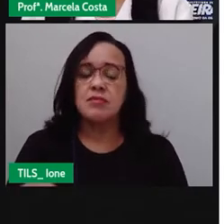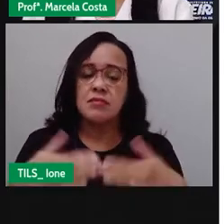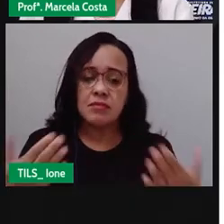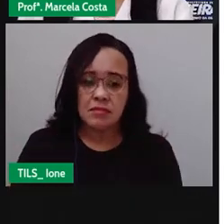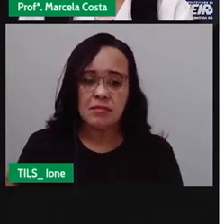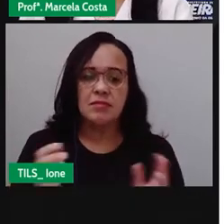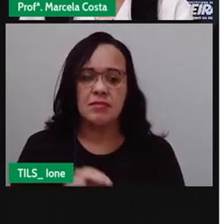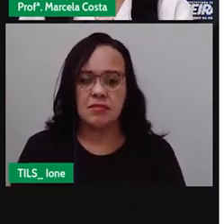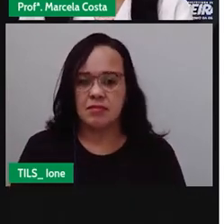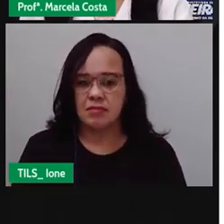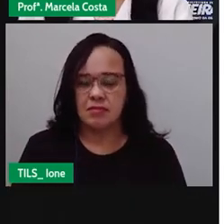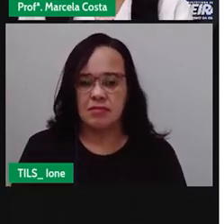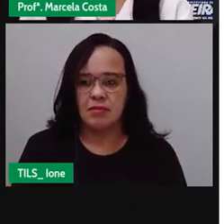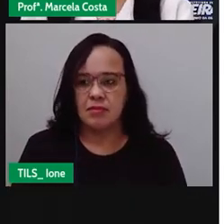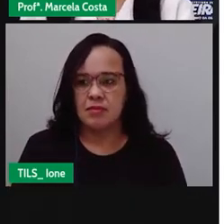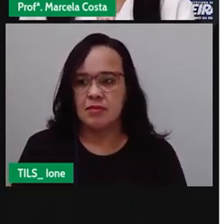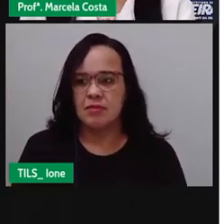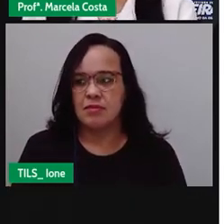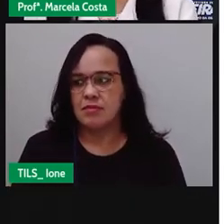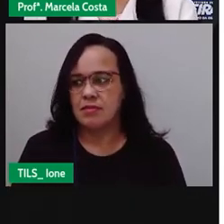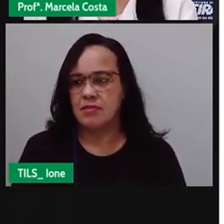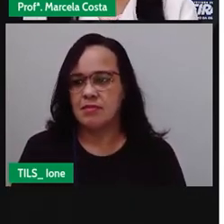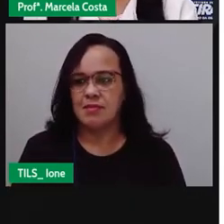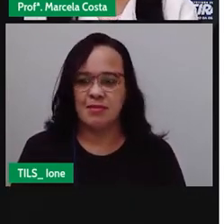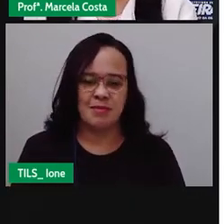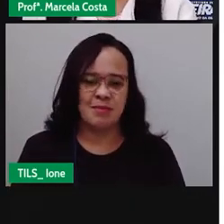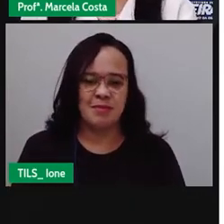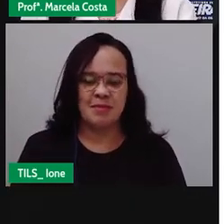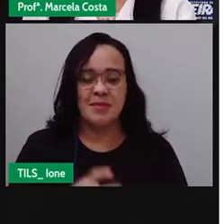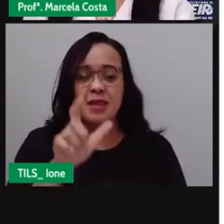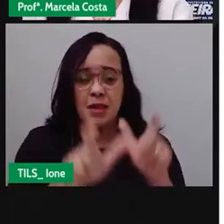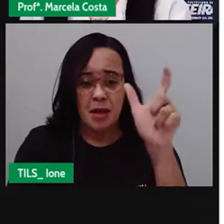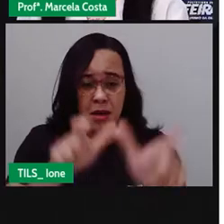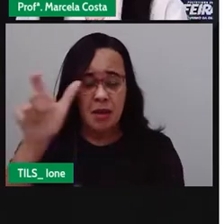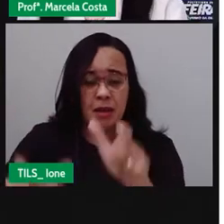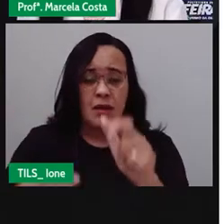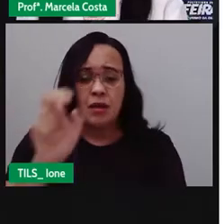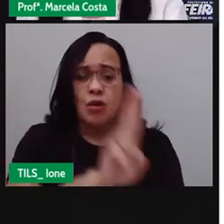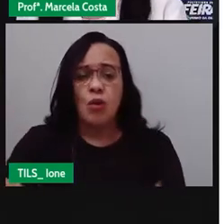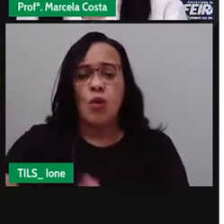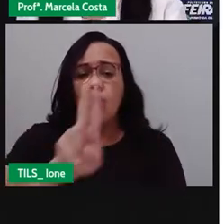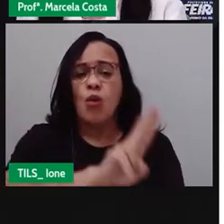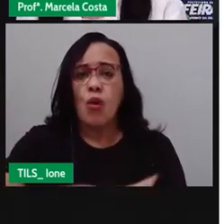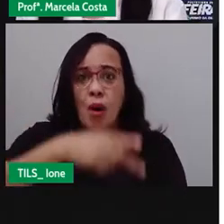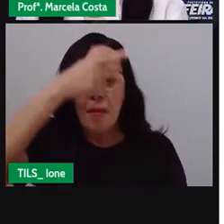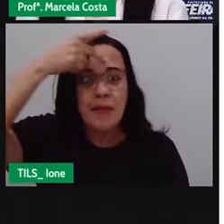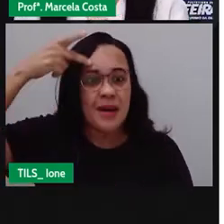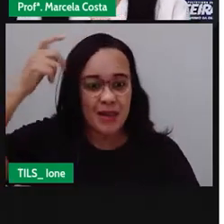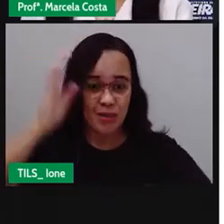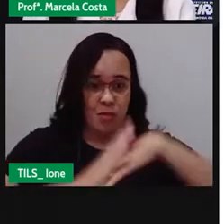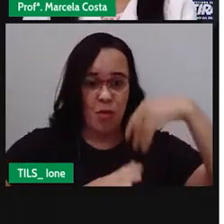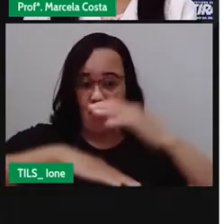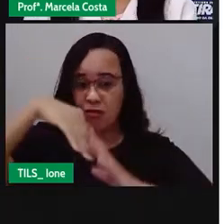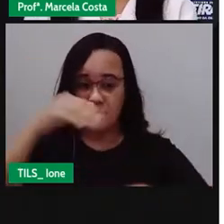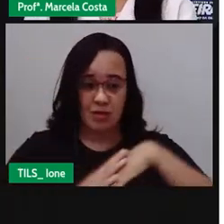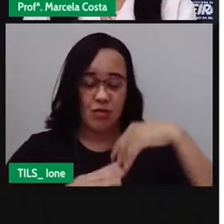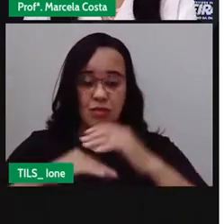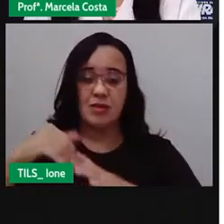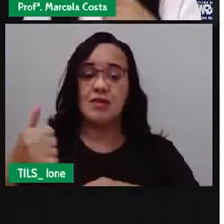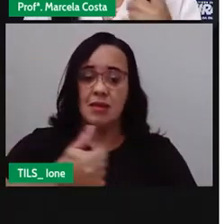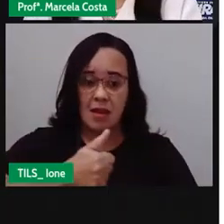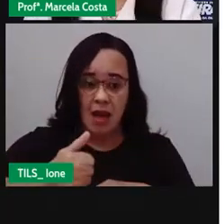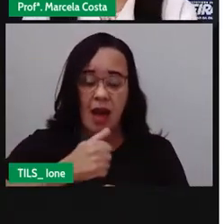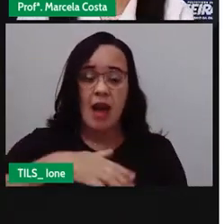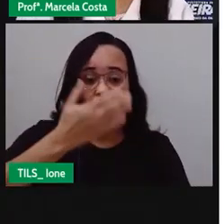elas se utilizam de guias turísticos. Agora, vou mostrar,